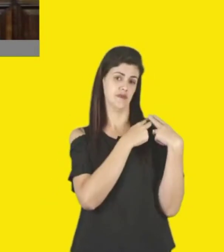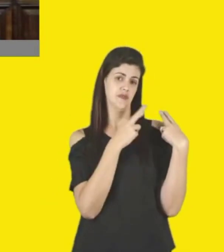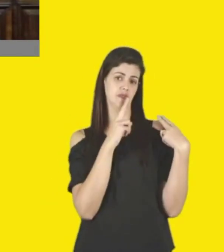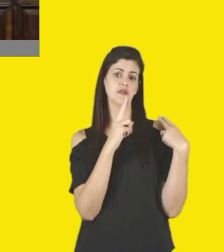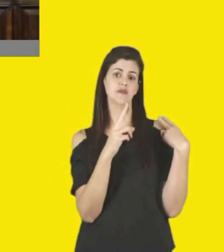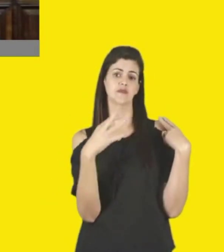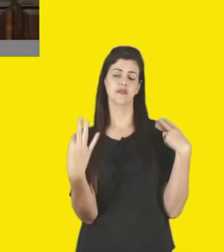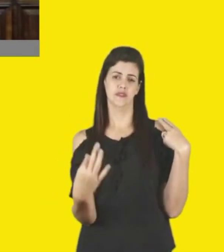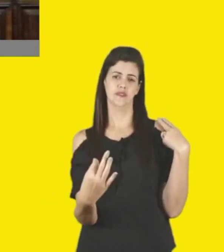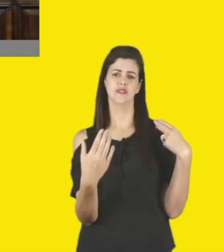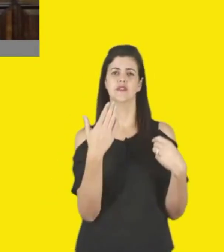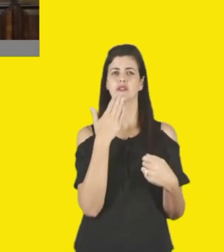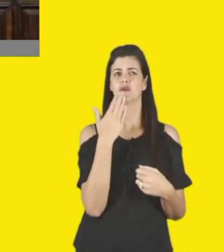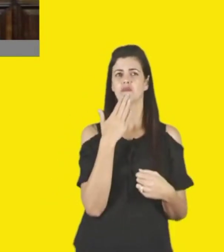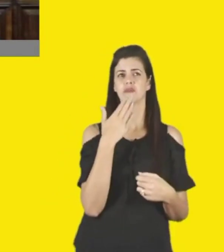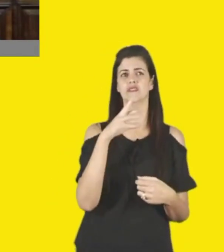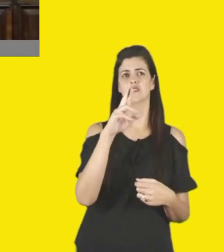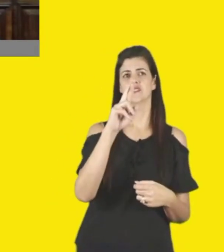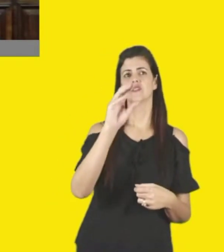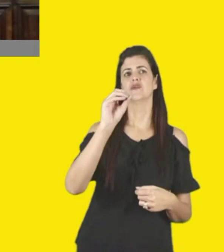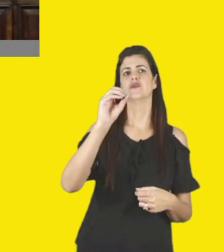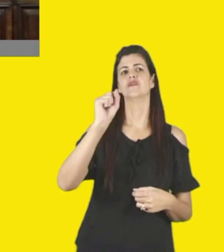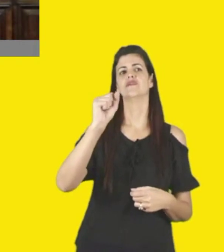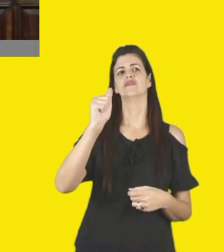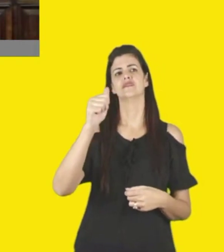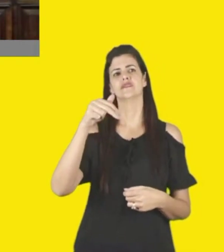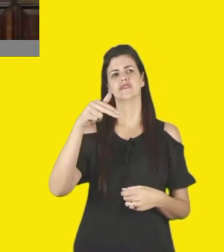que a Rosana faça suas considerações finais.